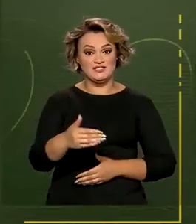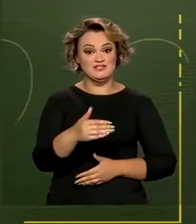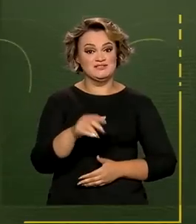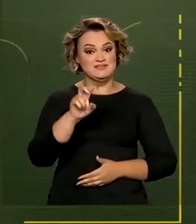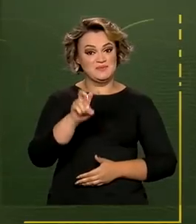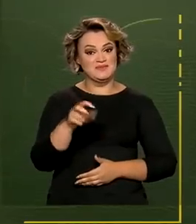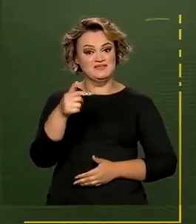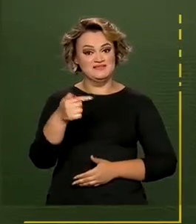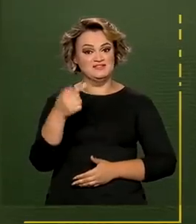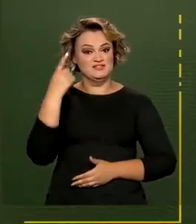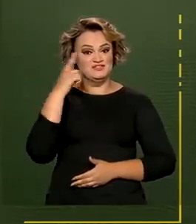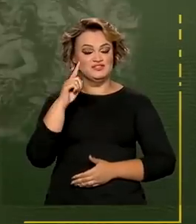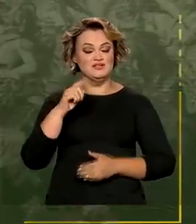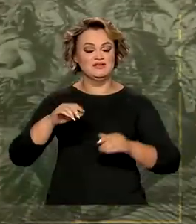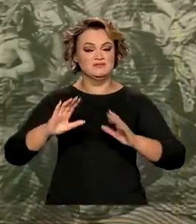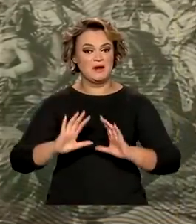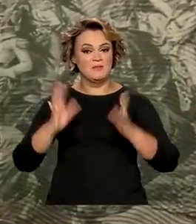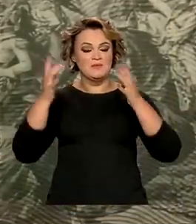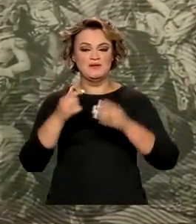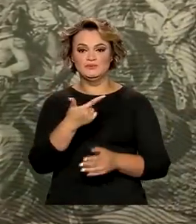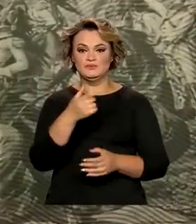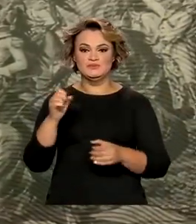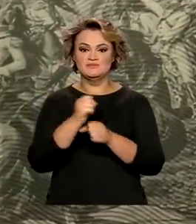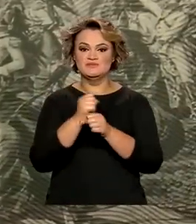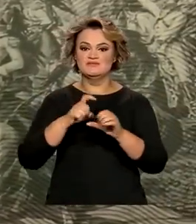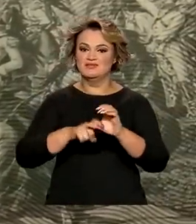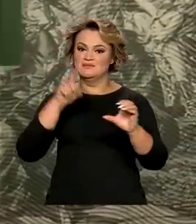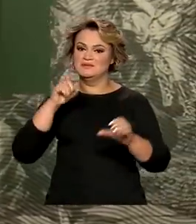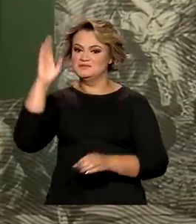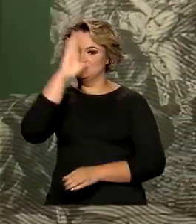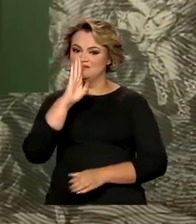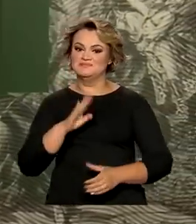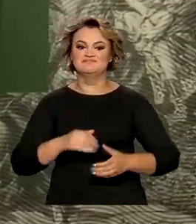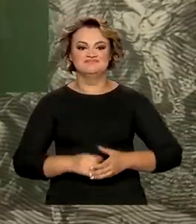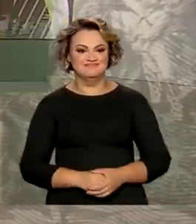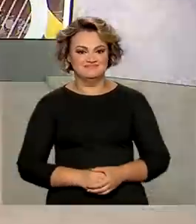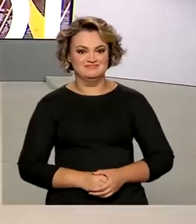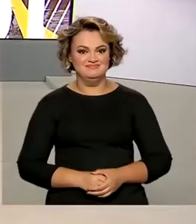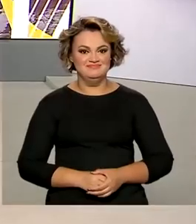57 dias para o bicentenário da independência do Brasil.